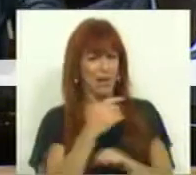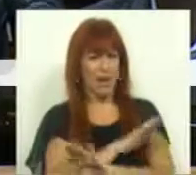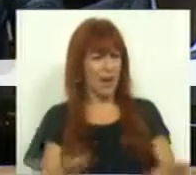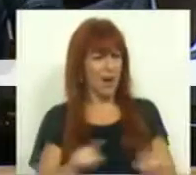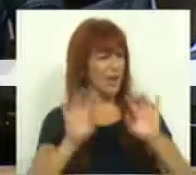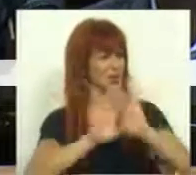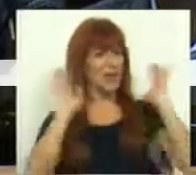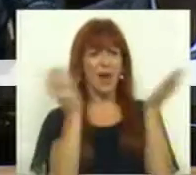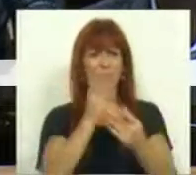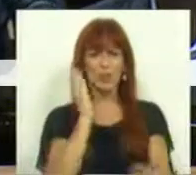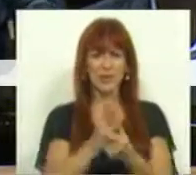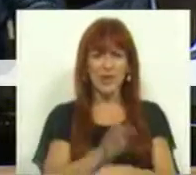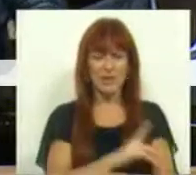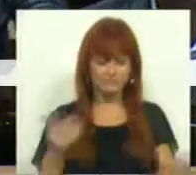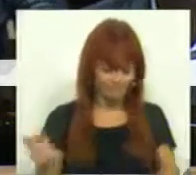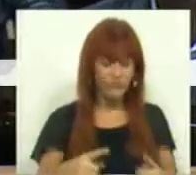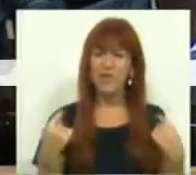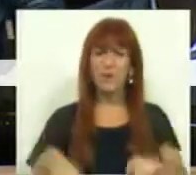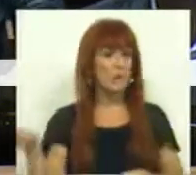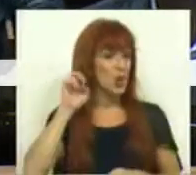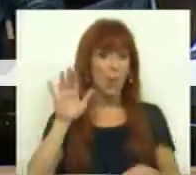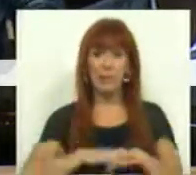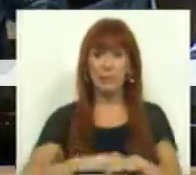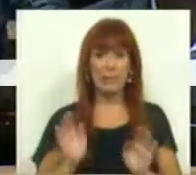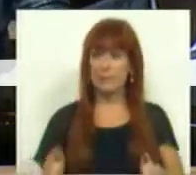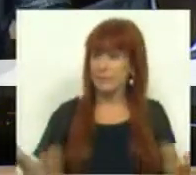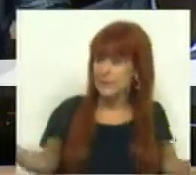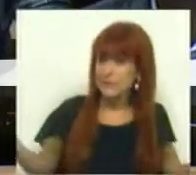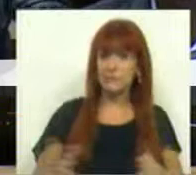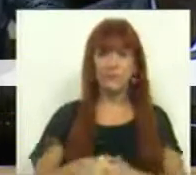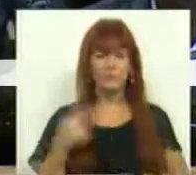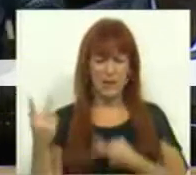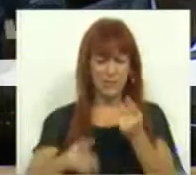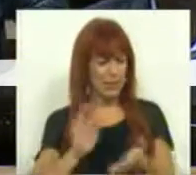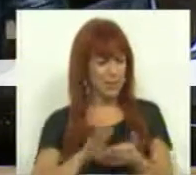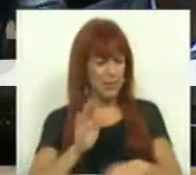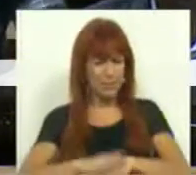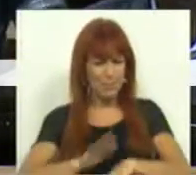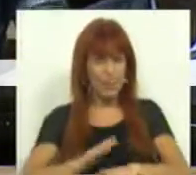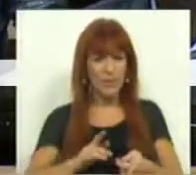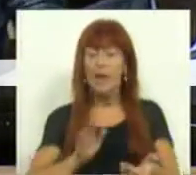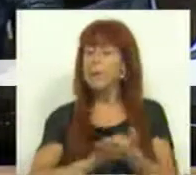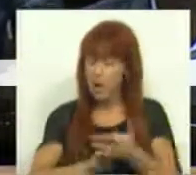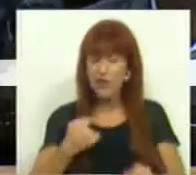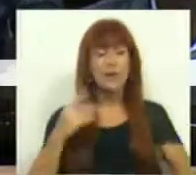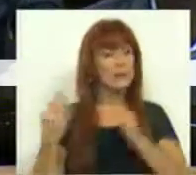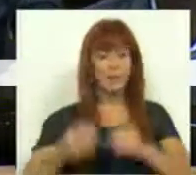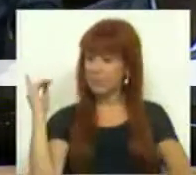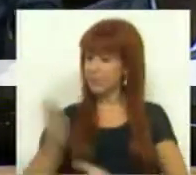geral do processo. Deixa de ouvir testemunhas, deixa de apreciar provas, deixa de julgar.